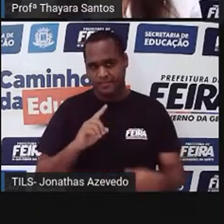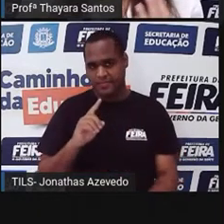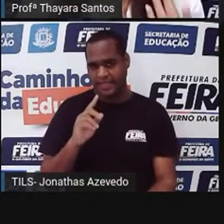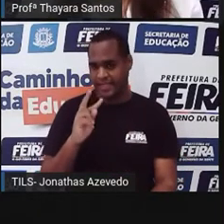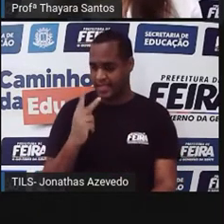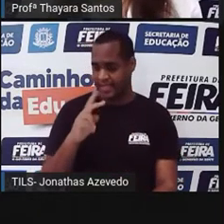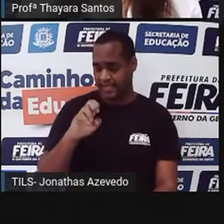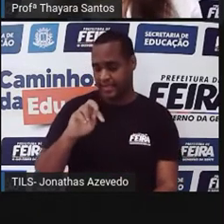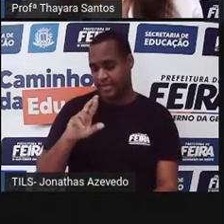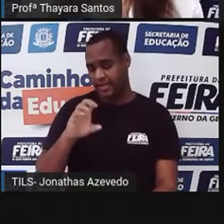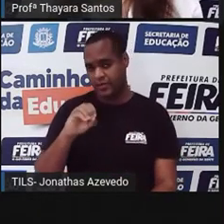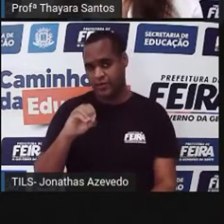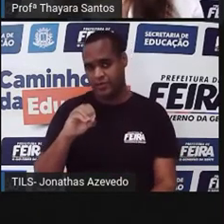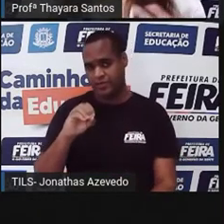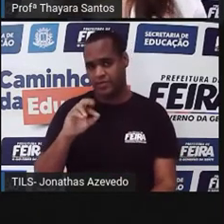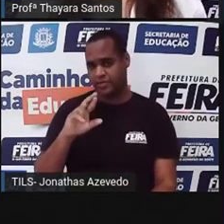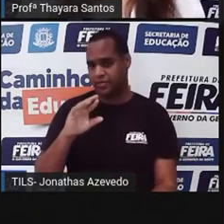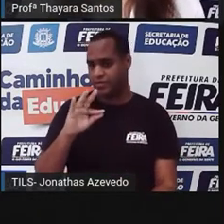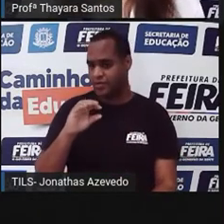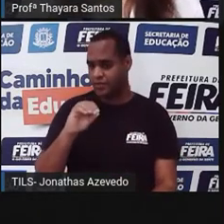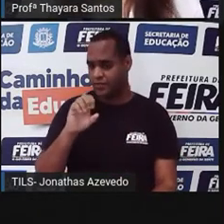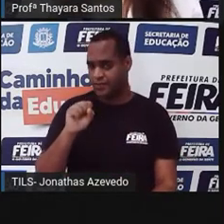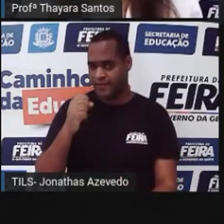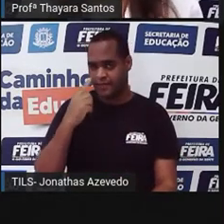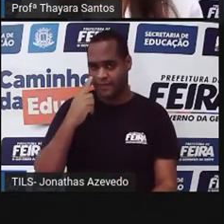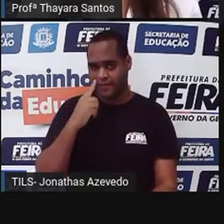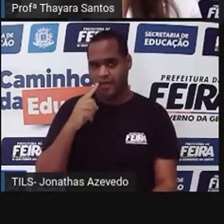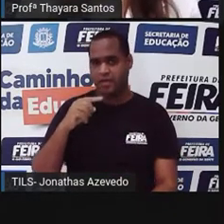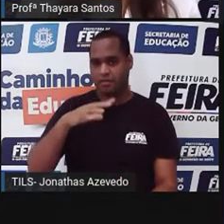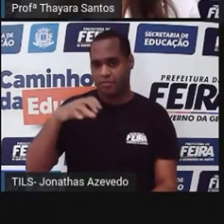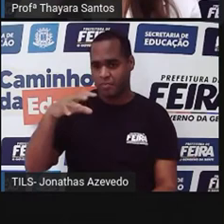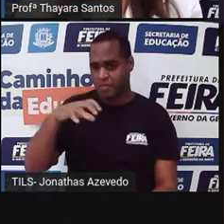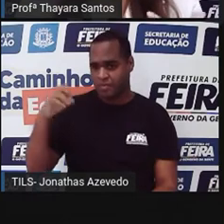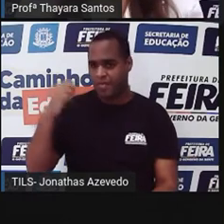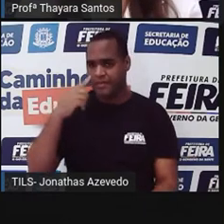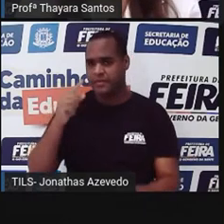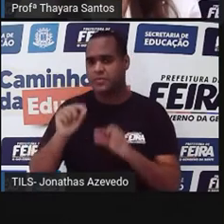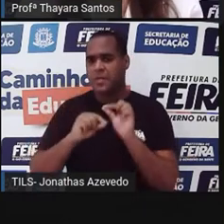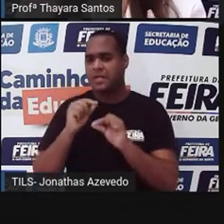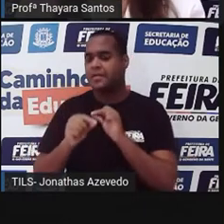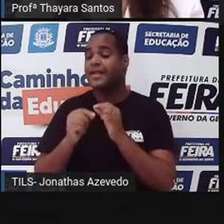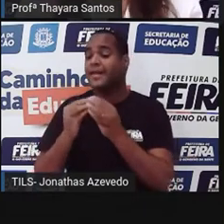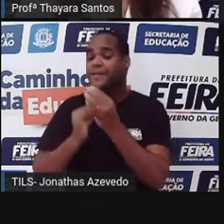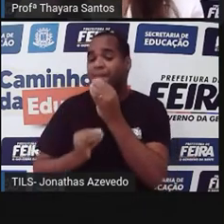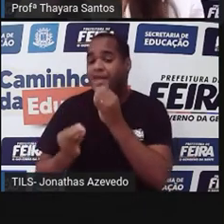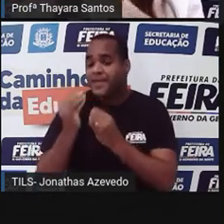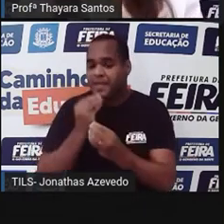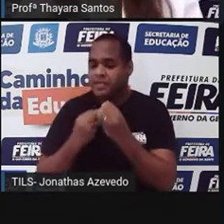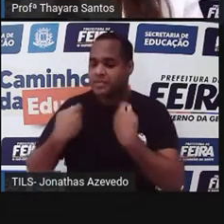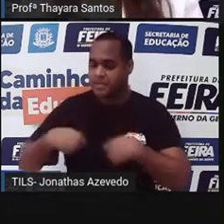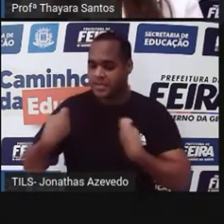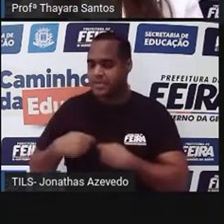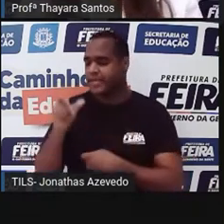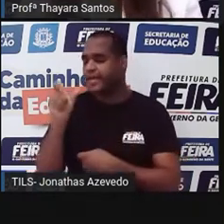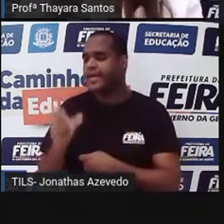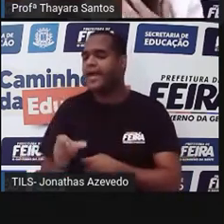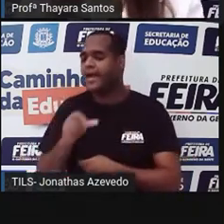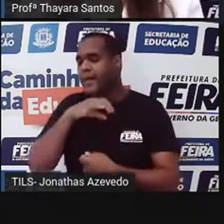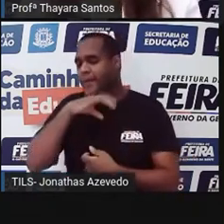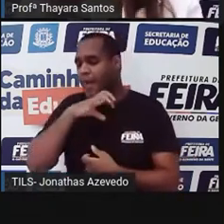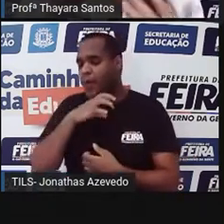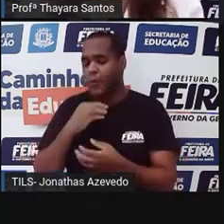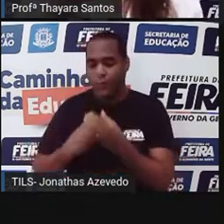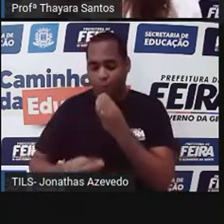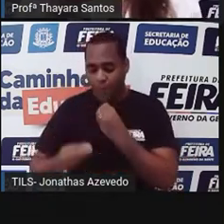são heterótropos, isso quer dizer que eles não fazem fotossíntese ou quimiosíntese, eles precisam se alimentar de outros organismos, outros